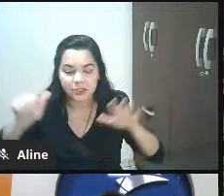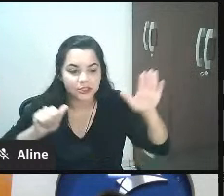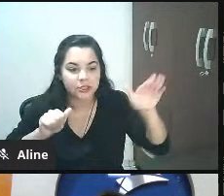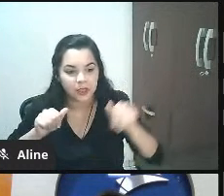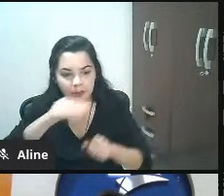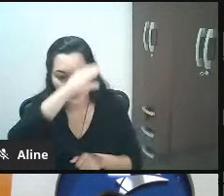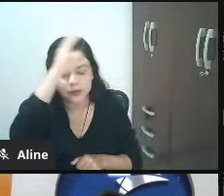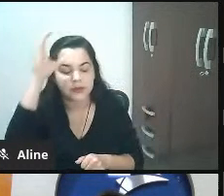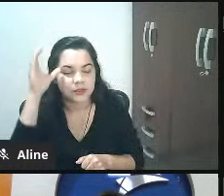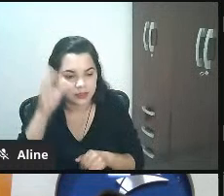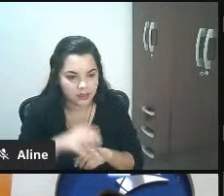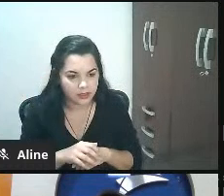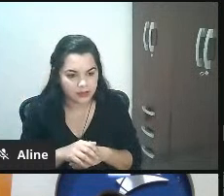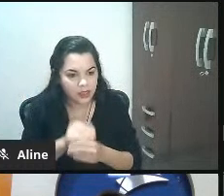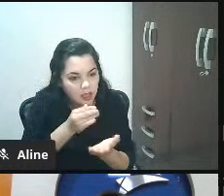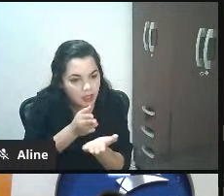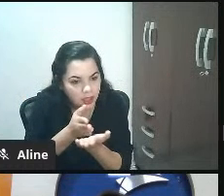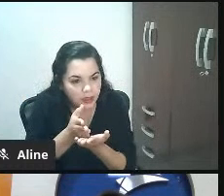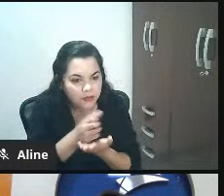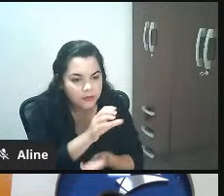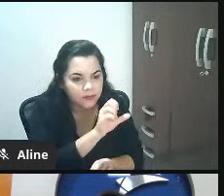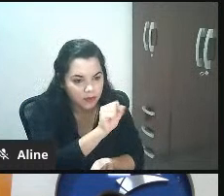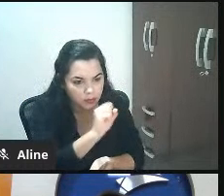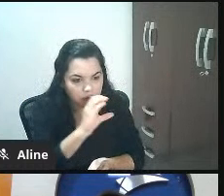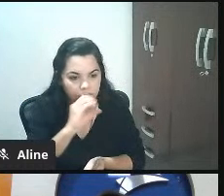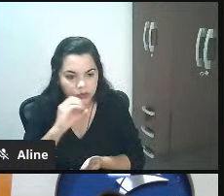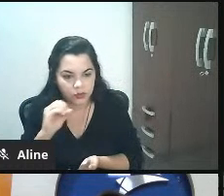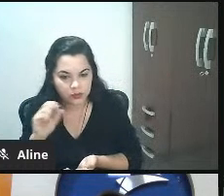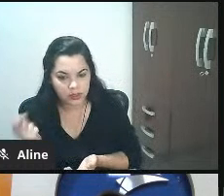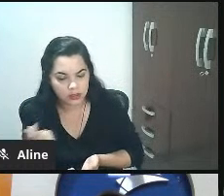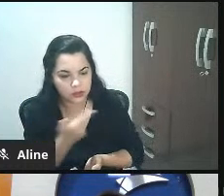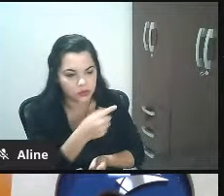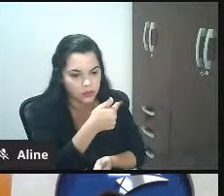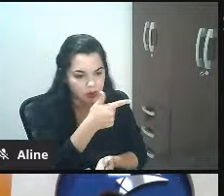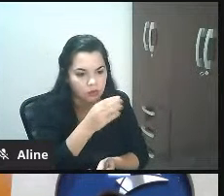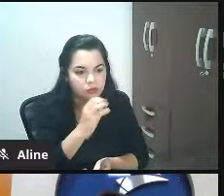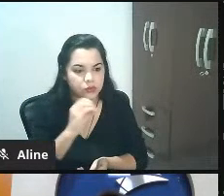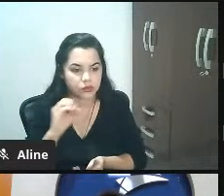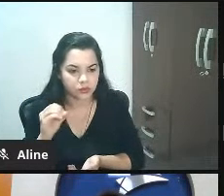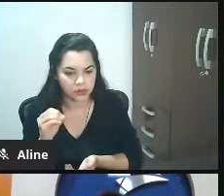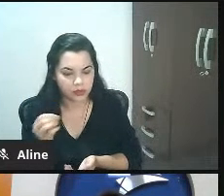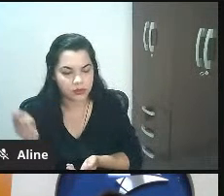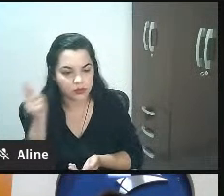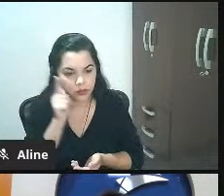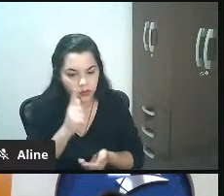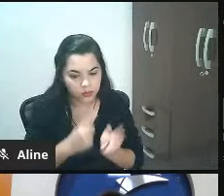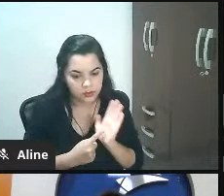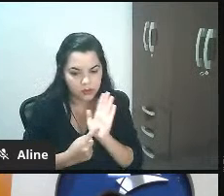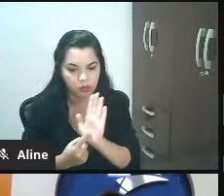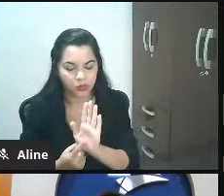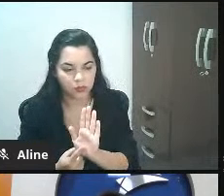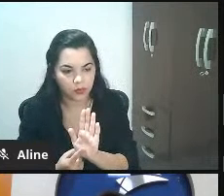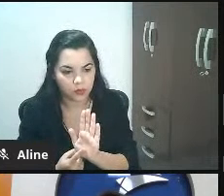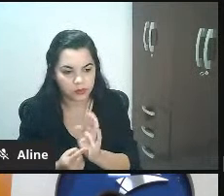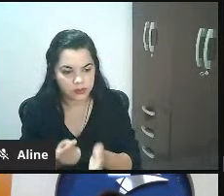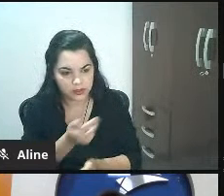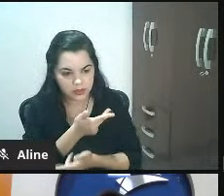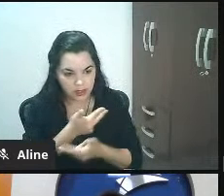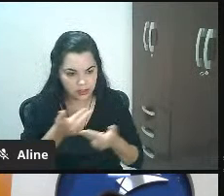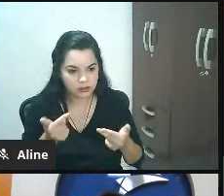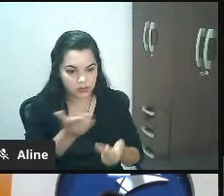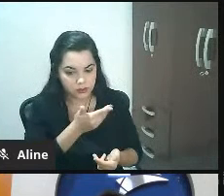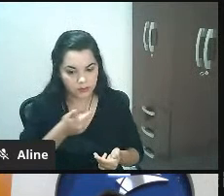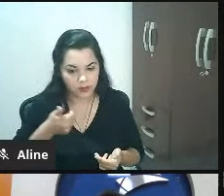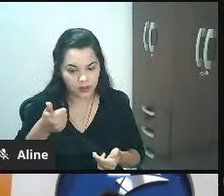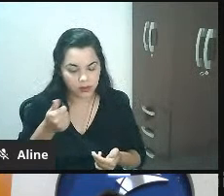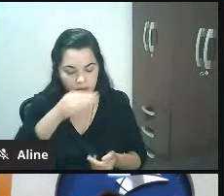quem é mais fiel a você os 800 do que os 200 eu posso oferecer uma vantagem melhor muito melhor para quem é fiel a